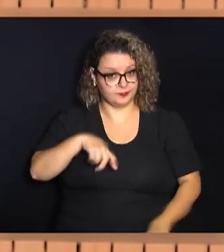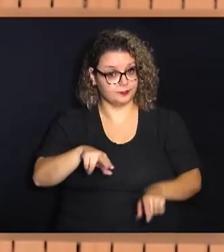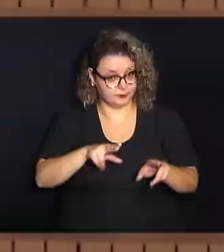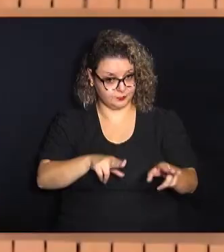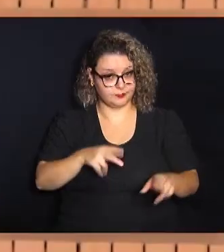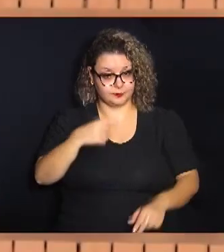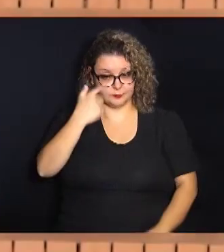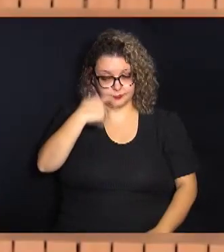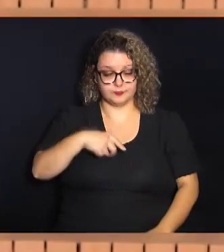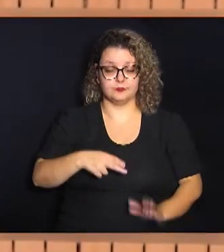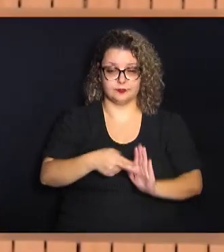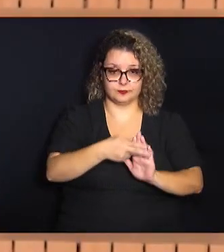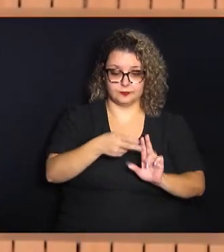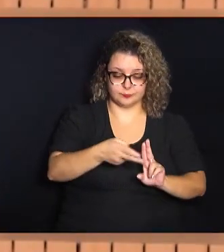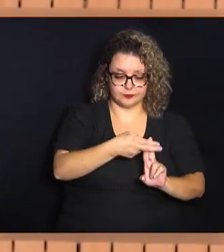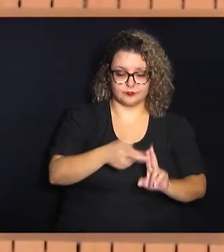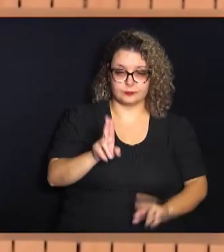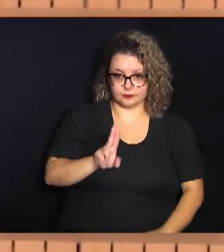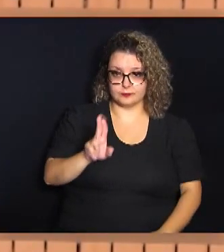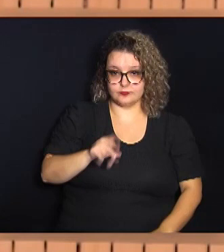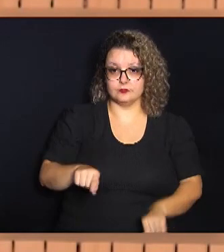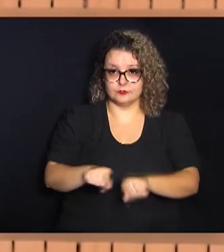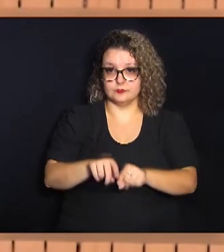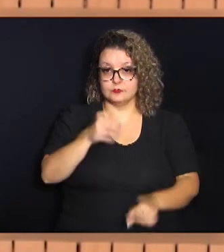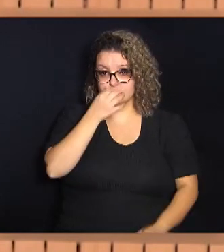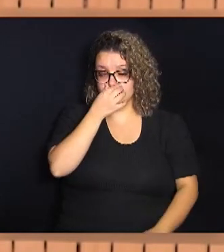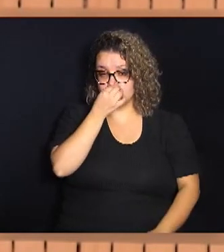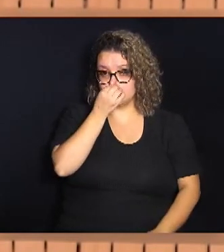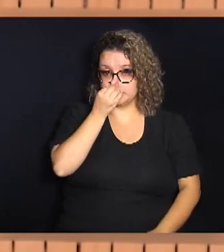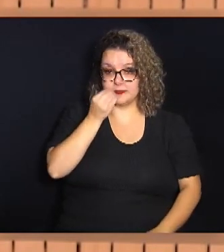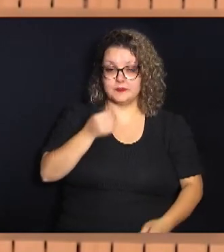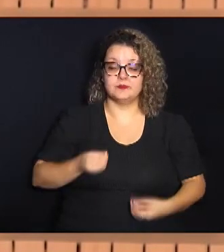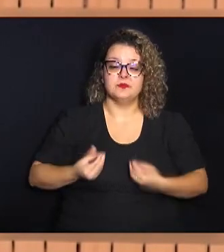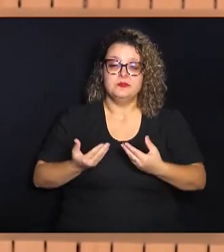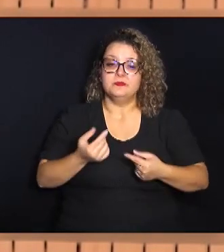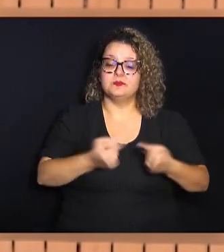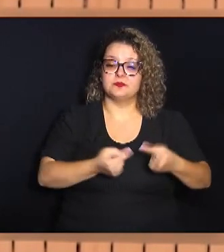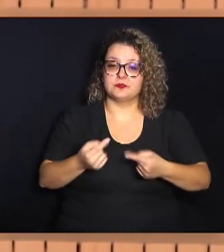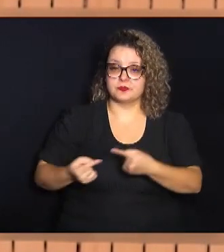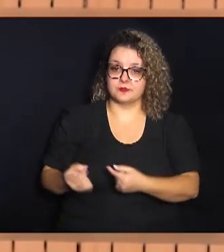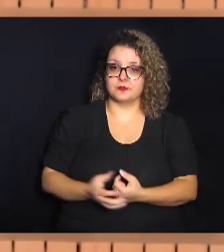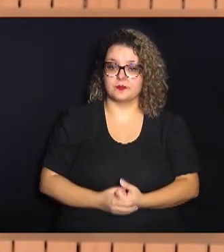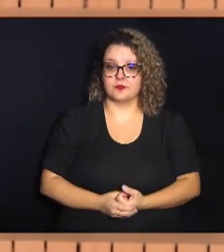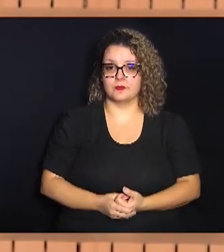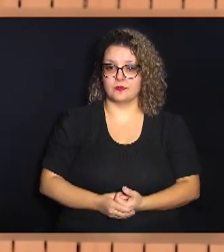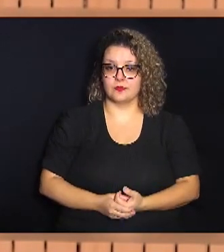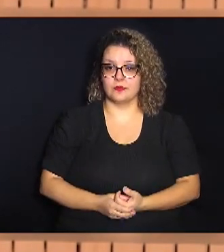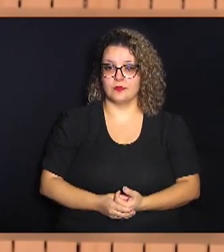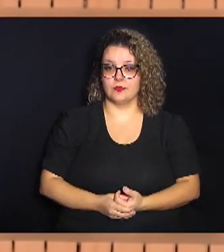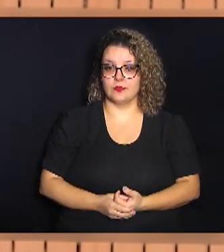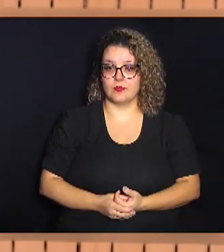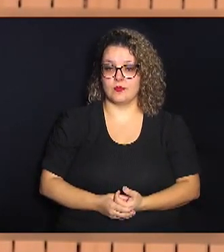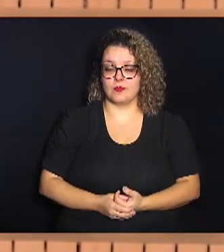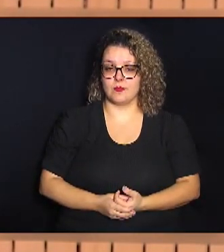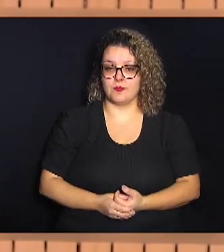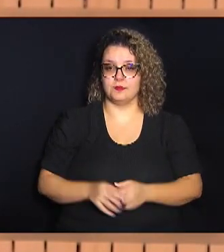sistema único de saúde. E também trazendo aqui neste debate o tema nosso é